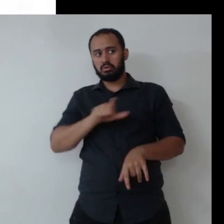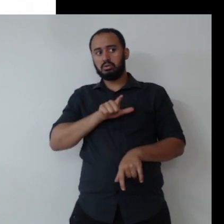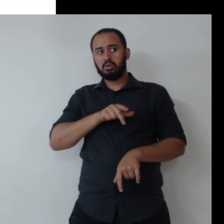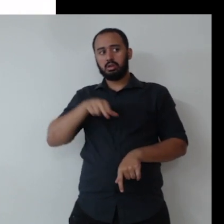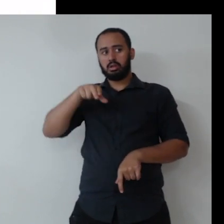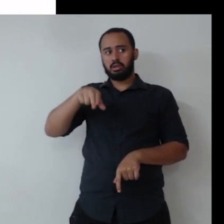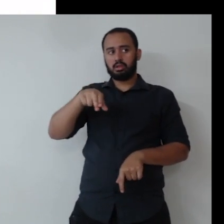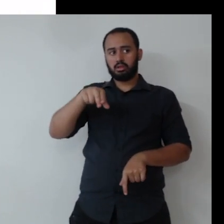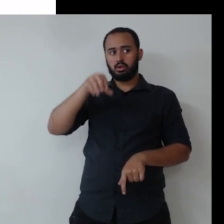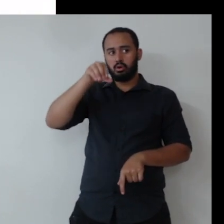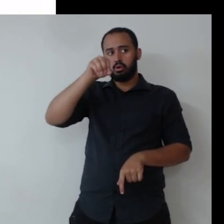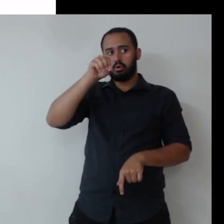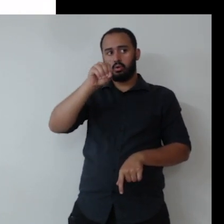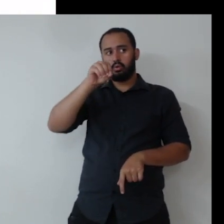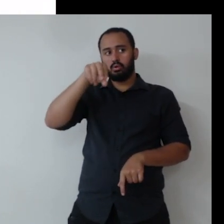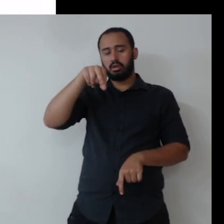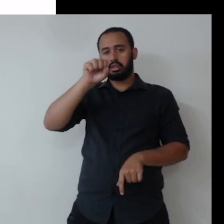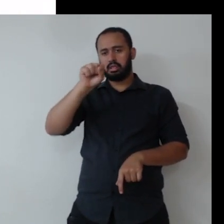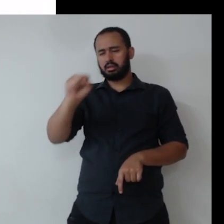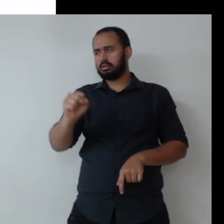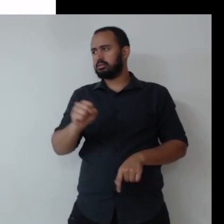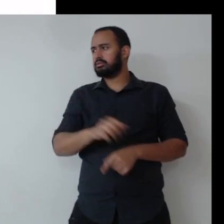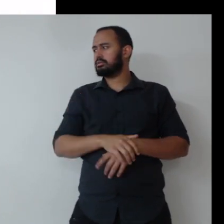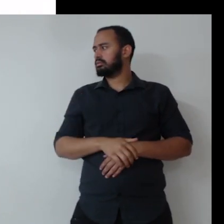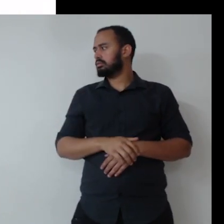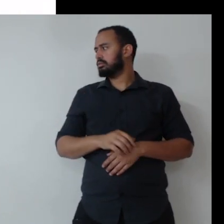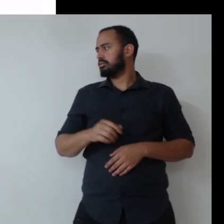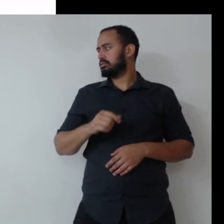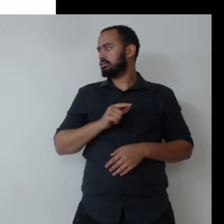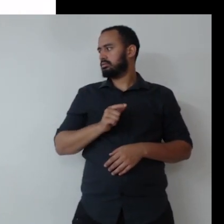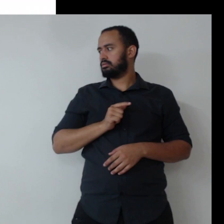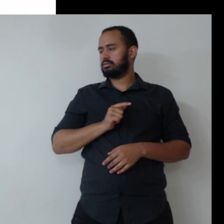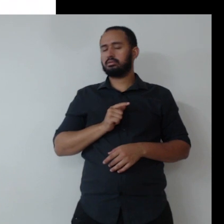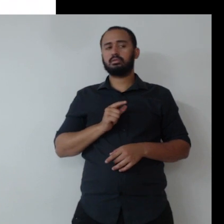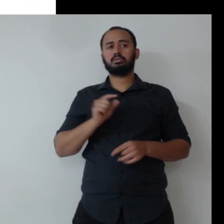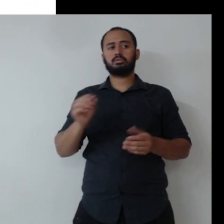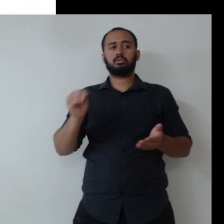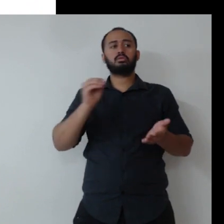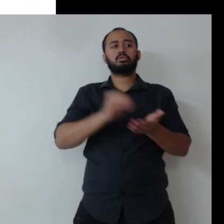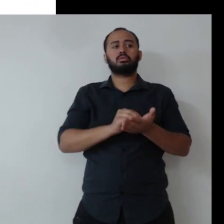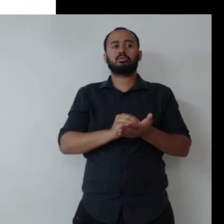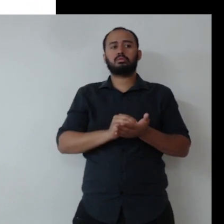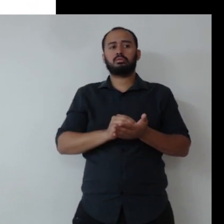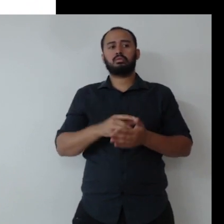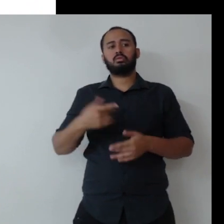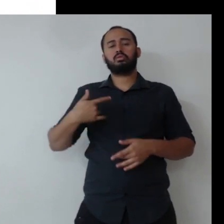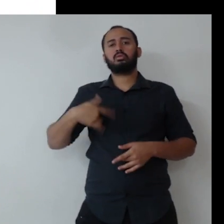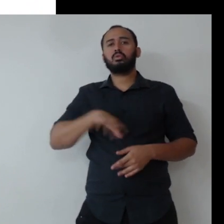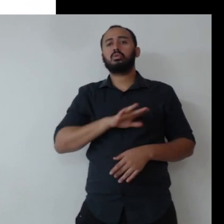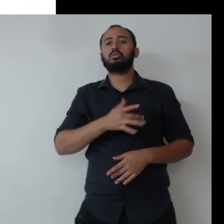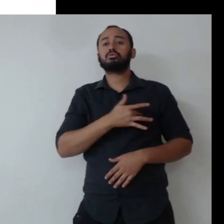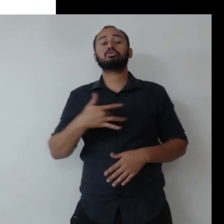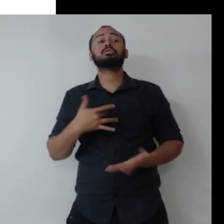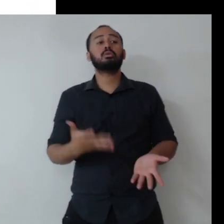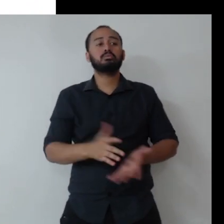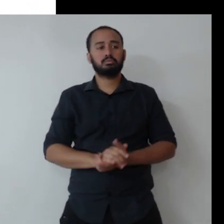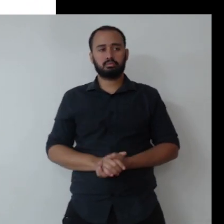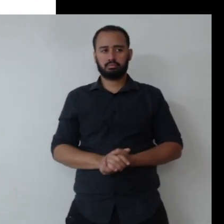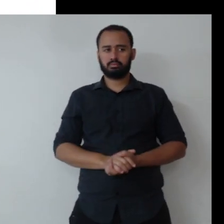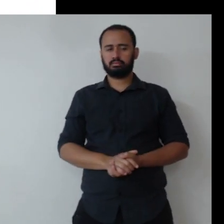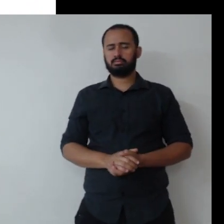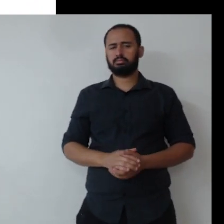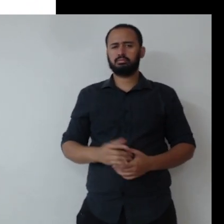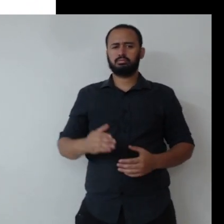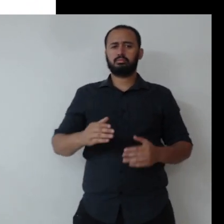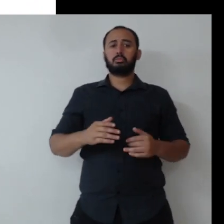INES. E esses são os ODS que nós identificamos aplicáveis a gente na nossa saúde. Então, assim, a